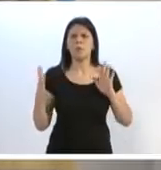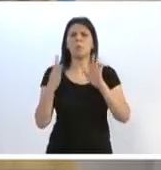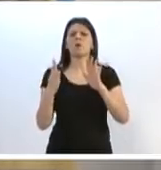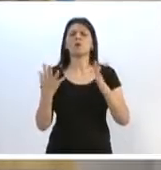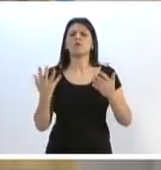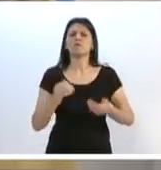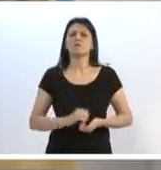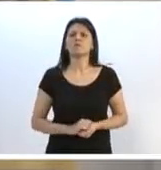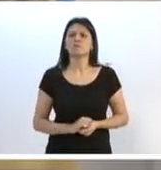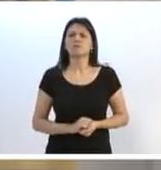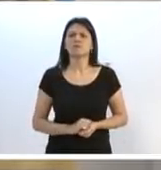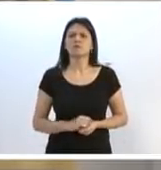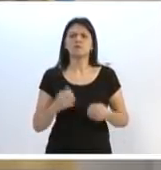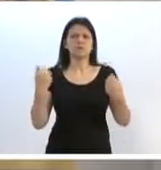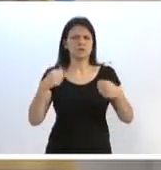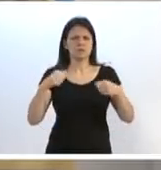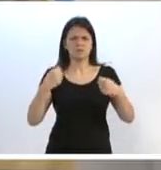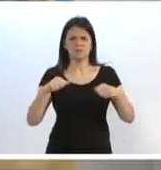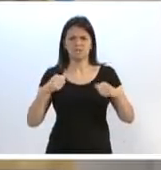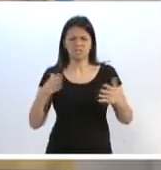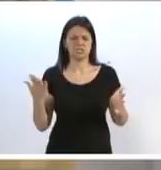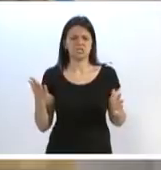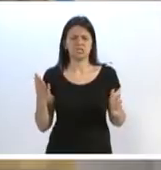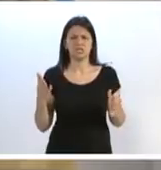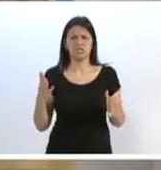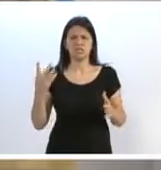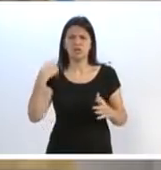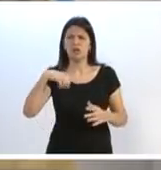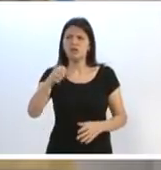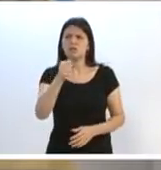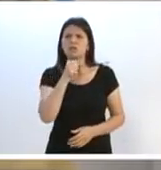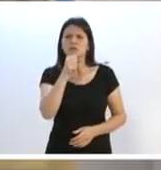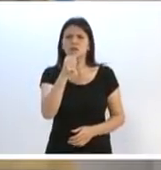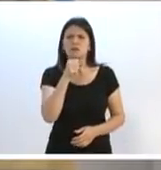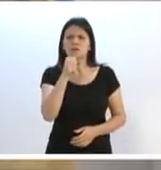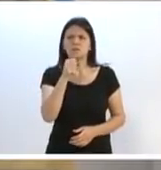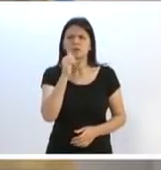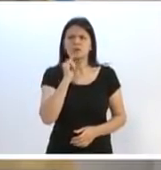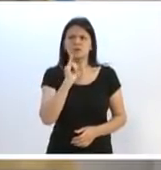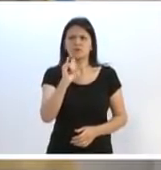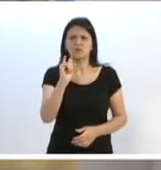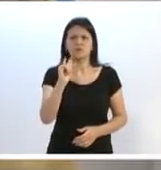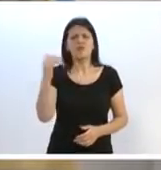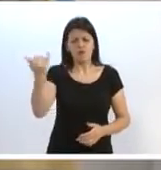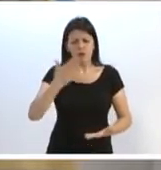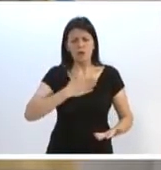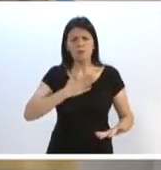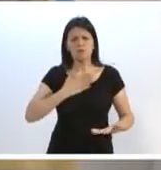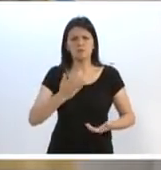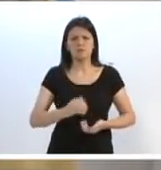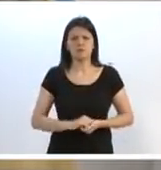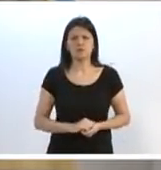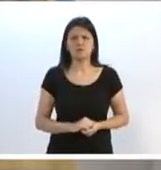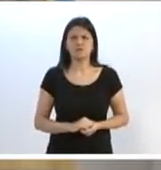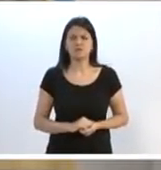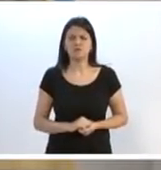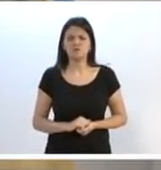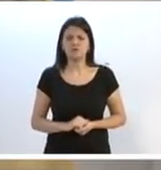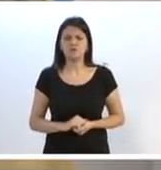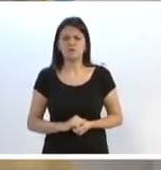qualquer lugar. Não precisa, companheiros, ir falar com a imprensa e dizer que está no tapete negro. Vem falar para mim. Cagão.